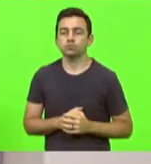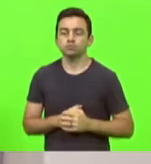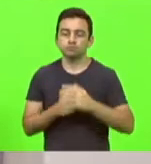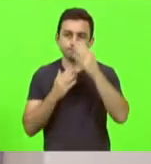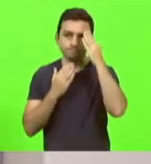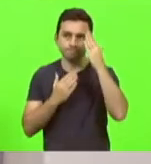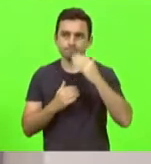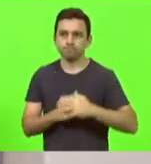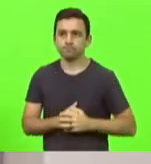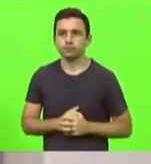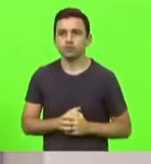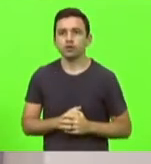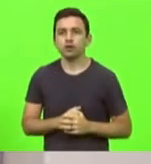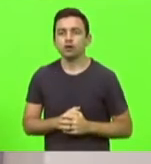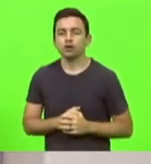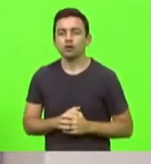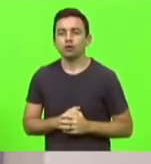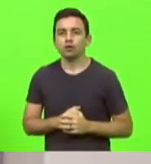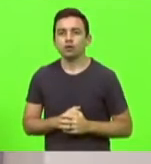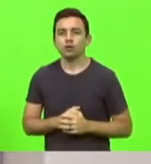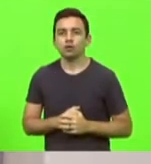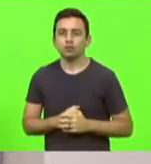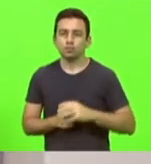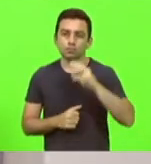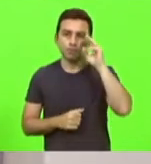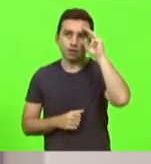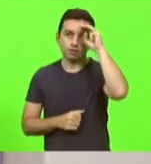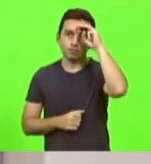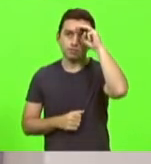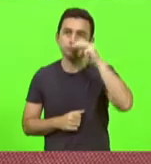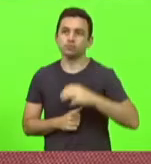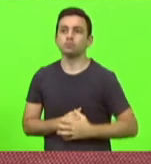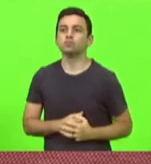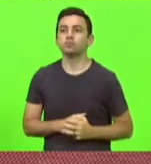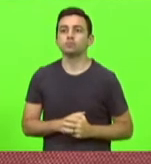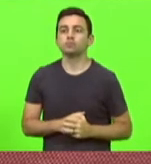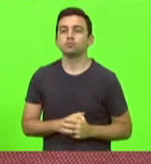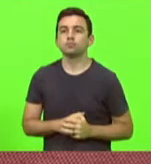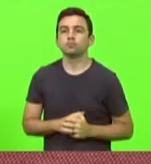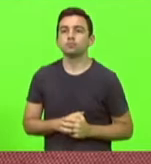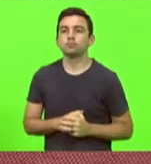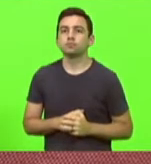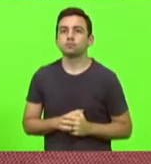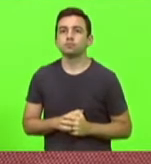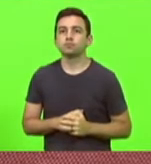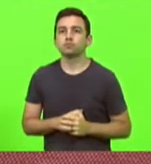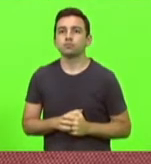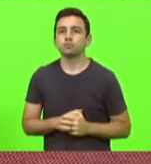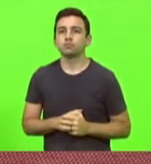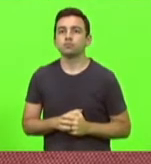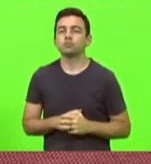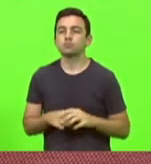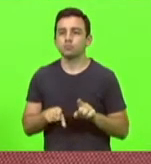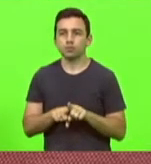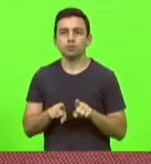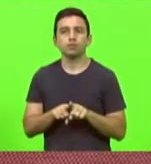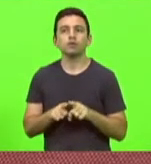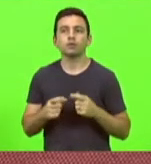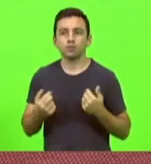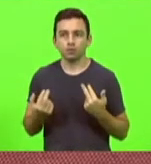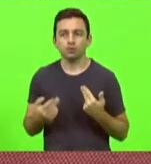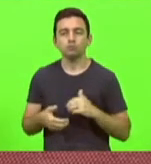Como vota o deputado Marcos Vieira? Senhor presidente, senhoras e senhores deputados, da mesma forma, eu quero